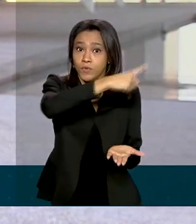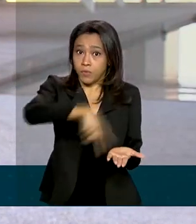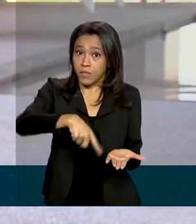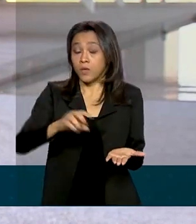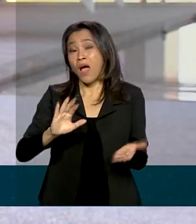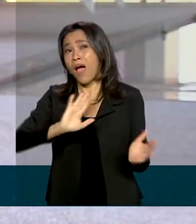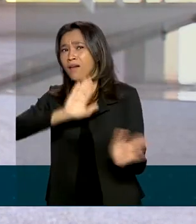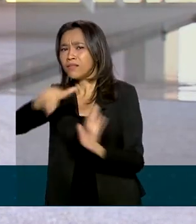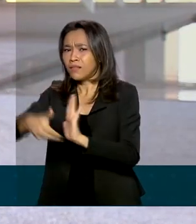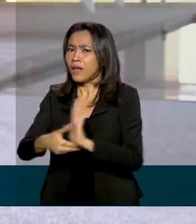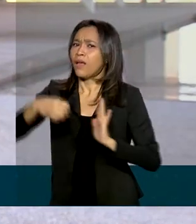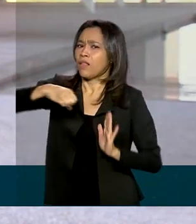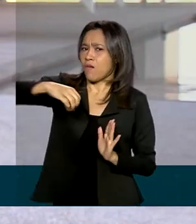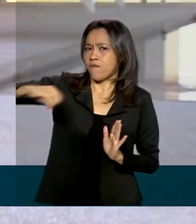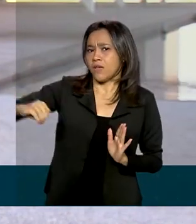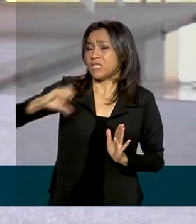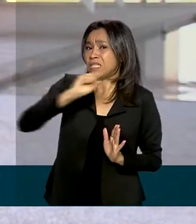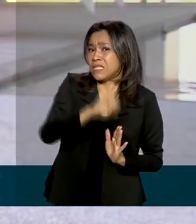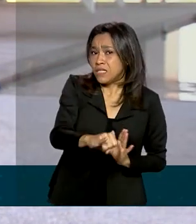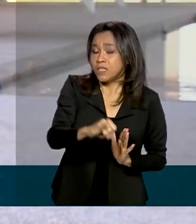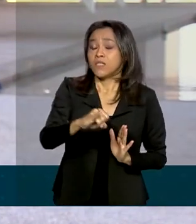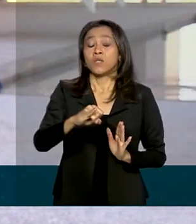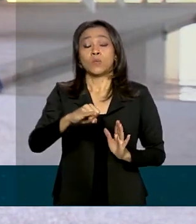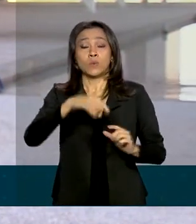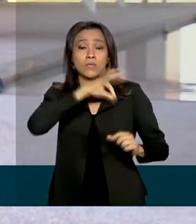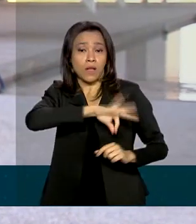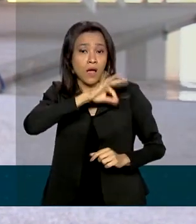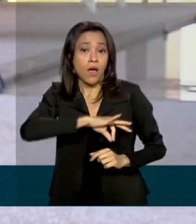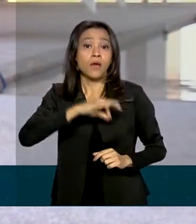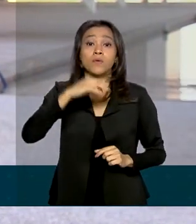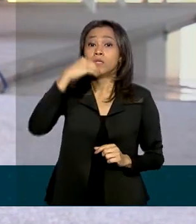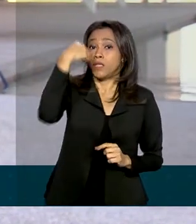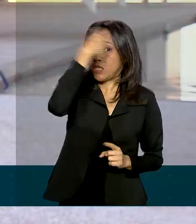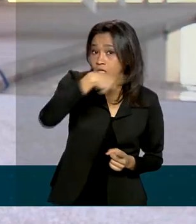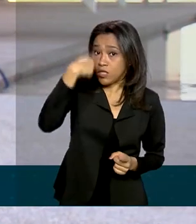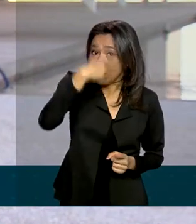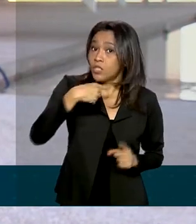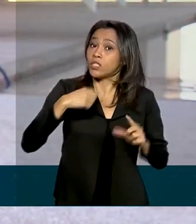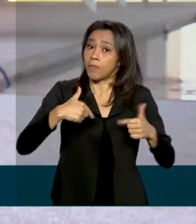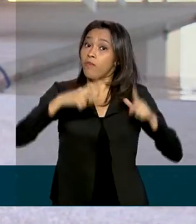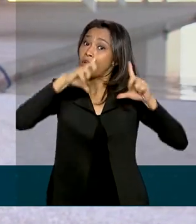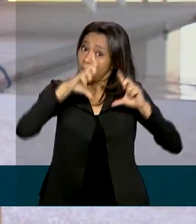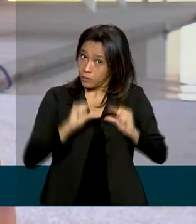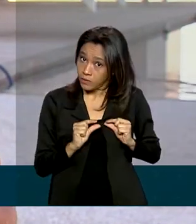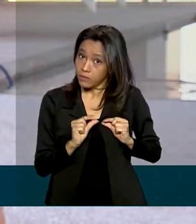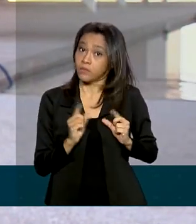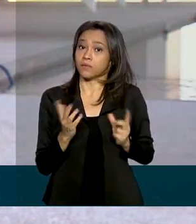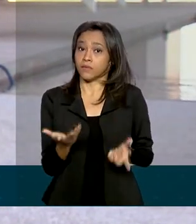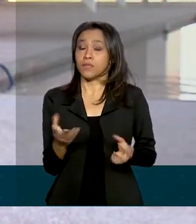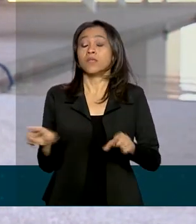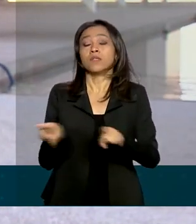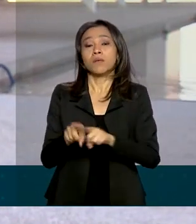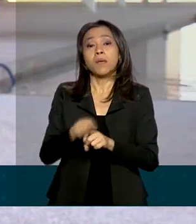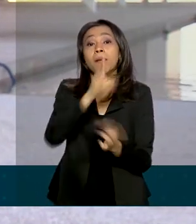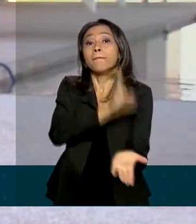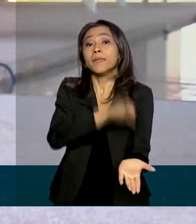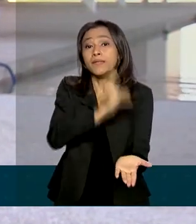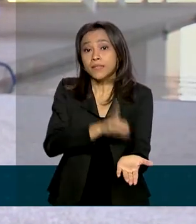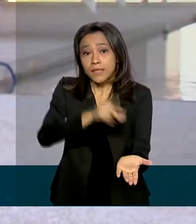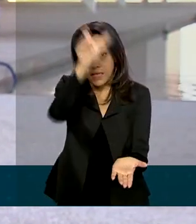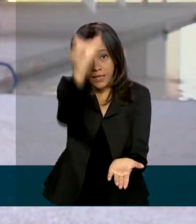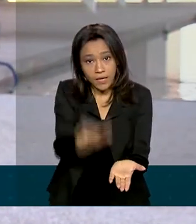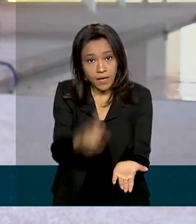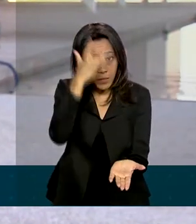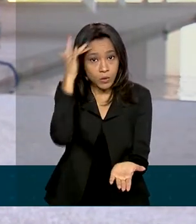dias se o salário e a jornada foram reduzidos. E ainda garante a permanência do trabalhador no emprego pelo